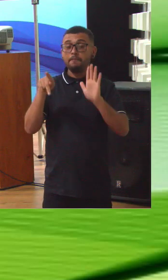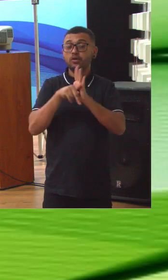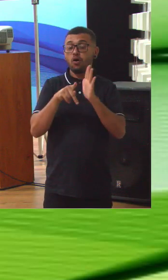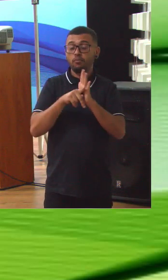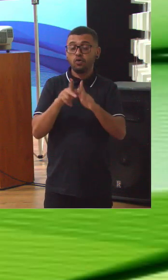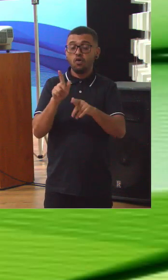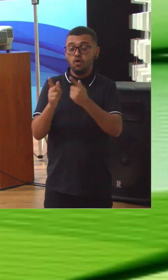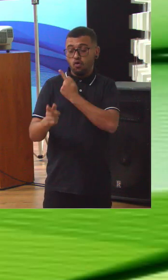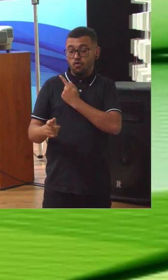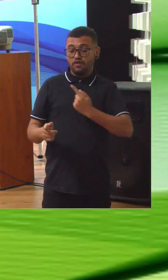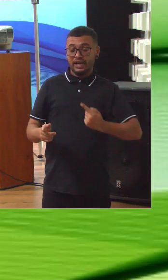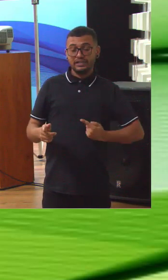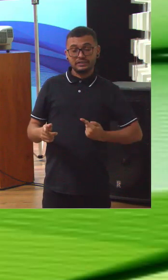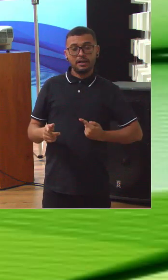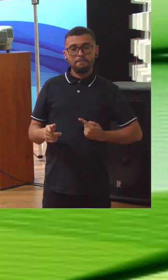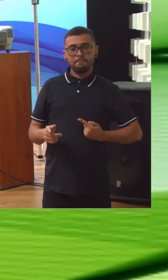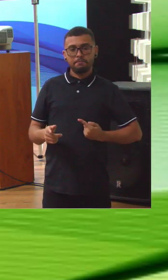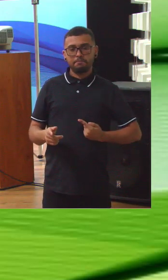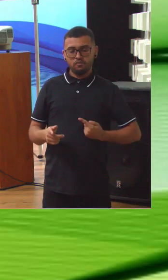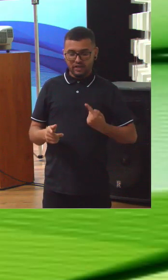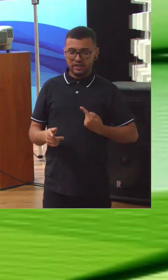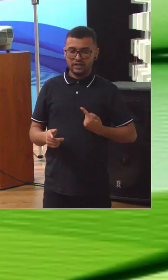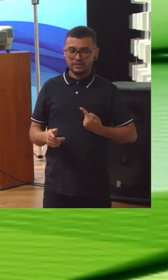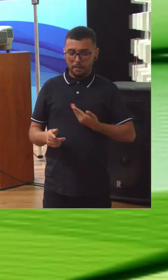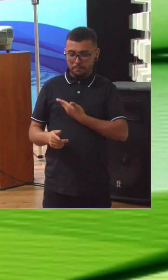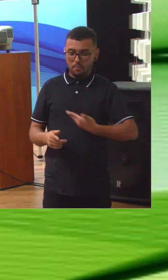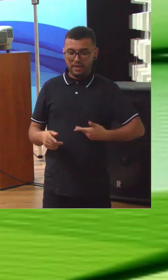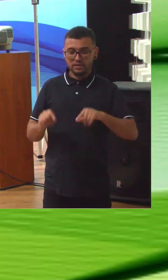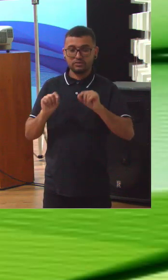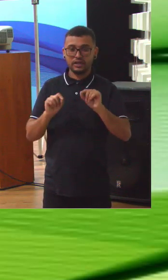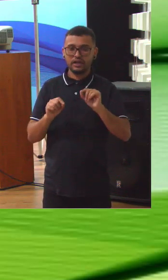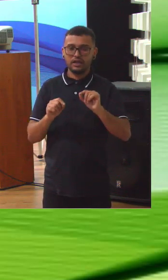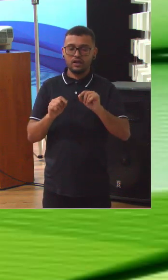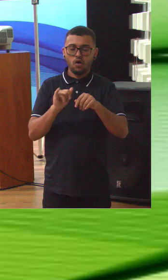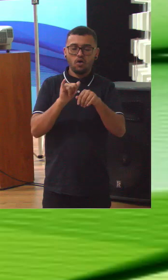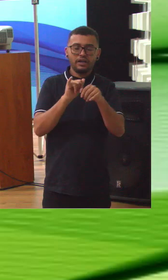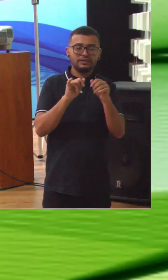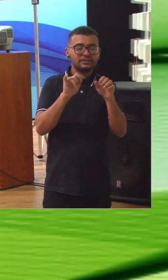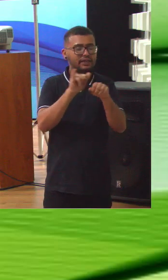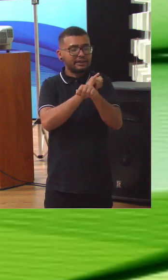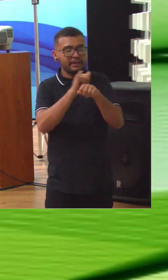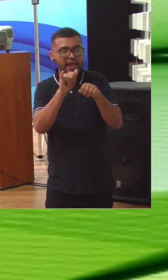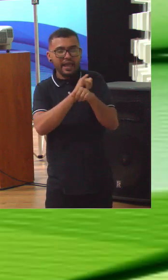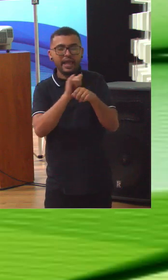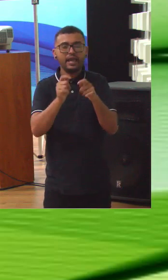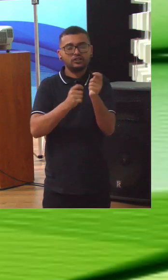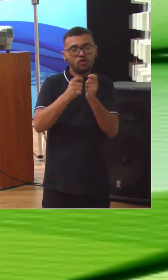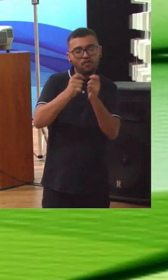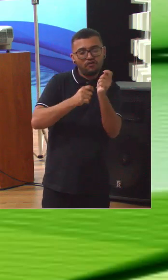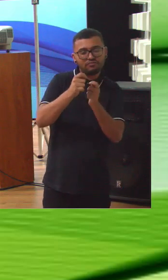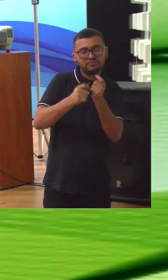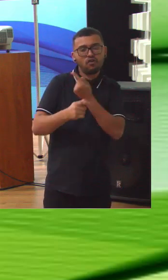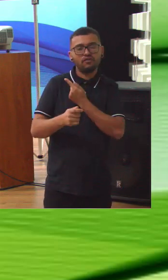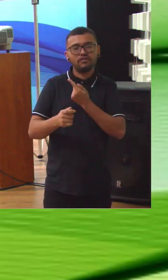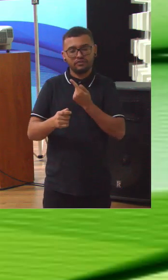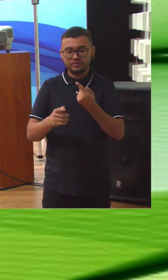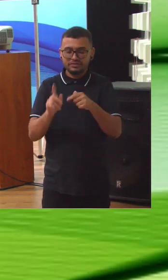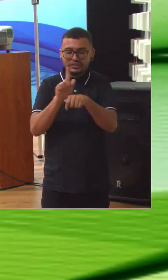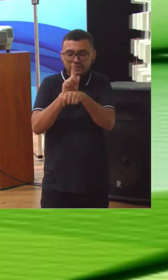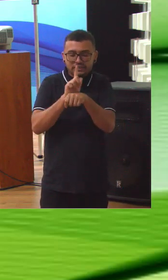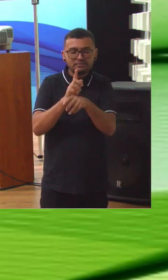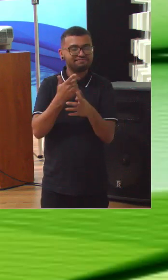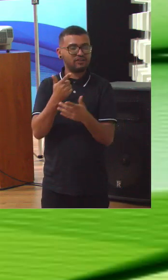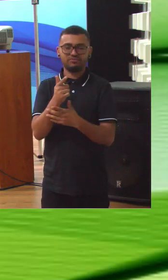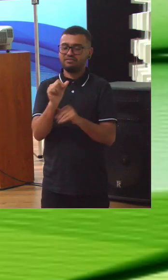pública que é liderança estratégia e controle de 2018 para 2021 não houve praticamente nenhuma mudança.